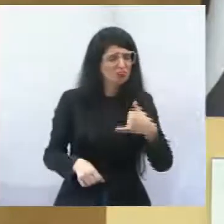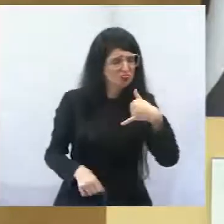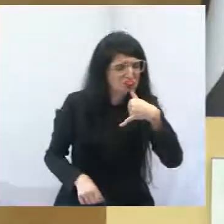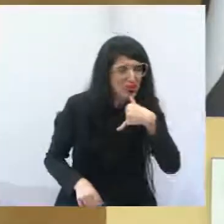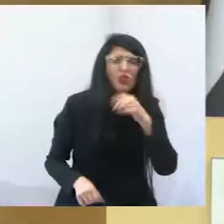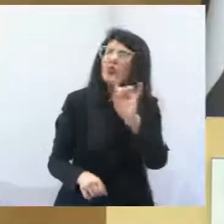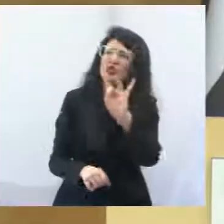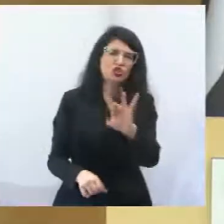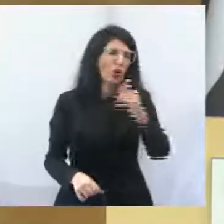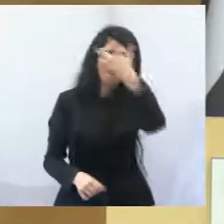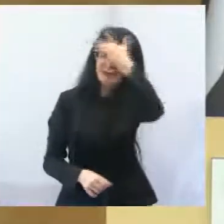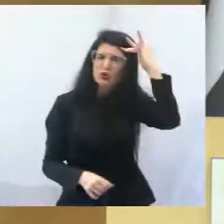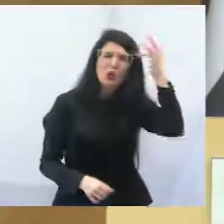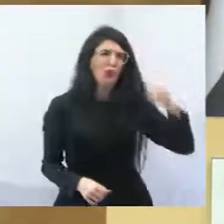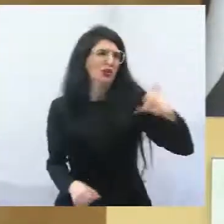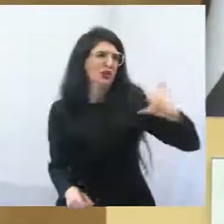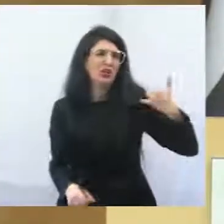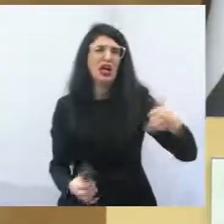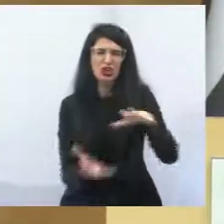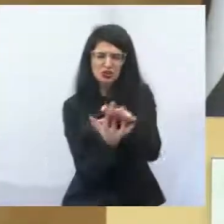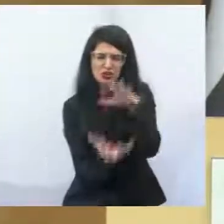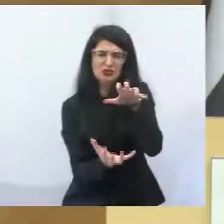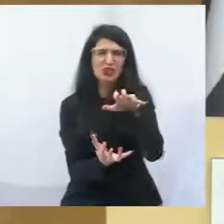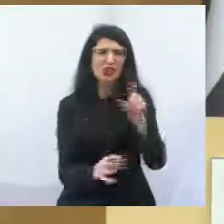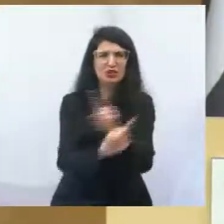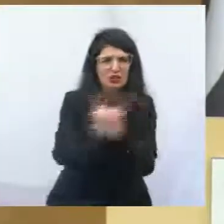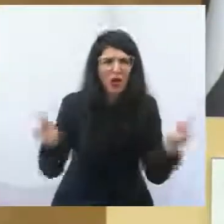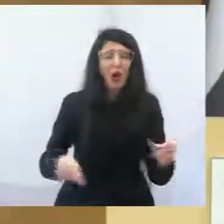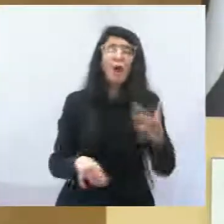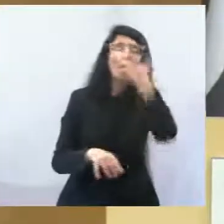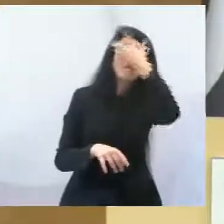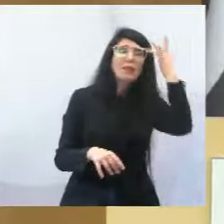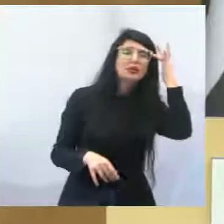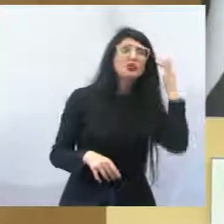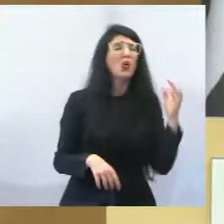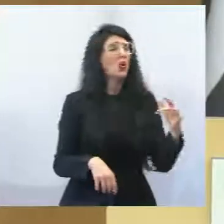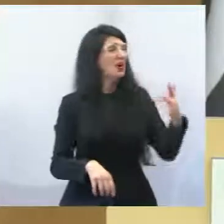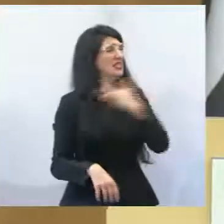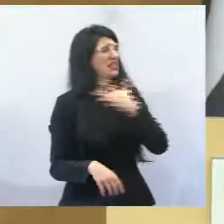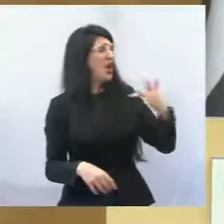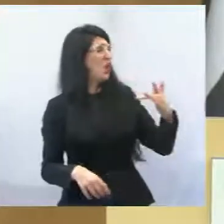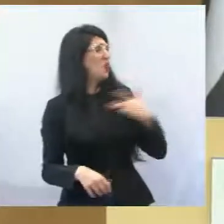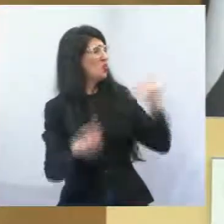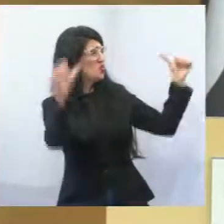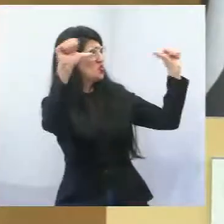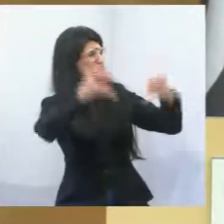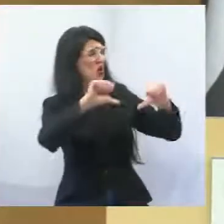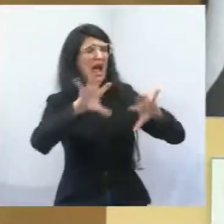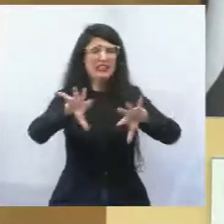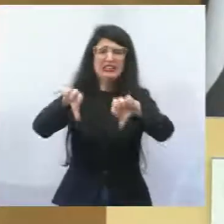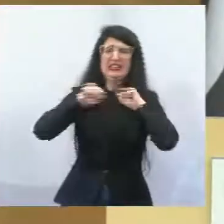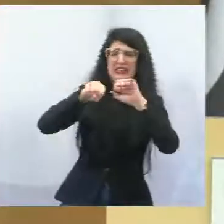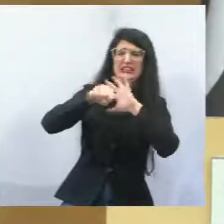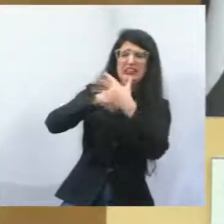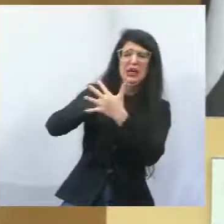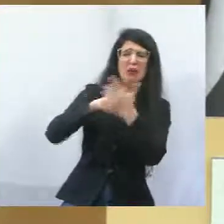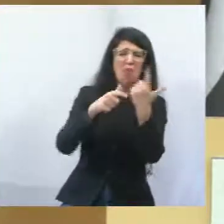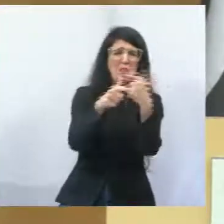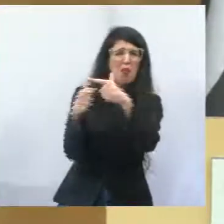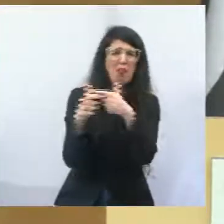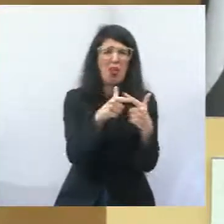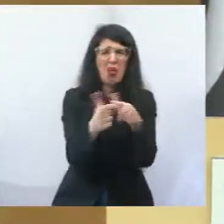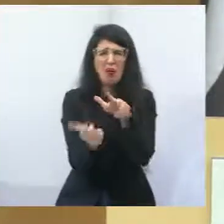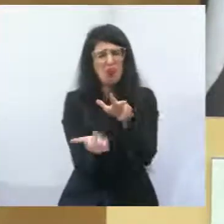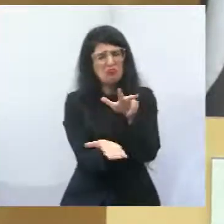idosos, não são só os grupos de risco que quando pegam o Covid tem complicações.